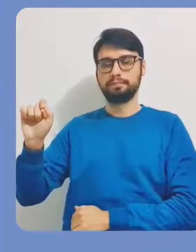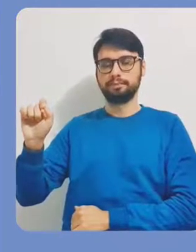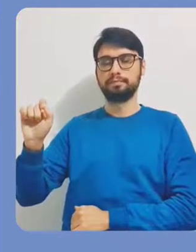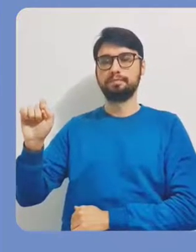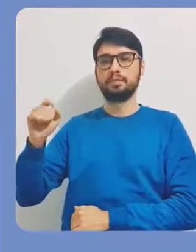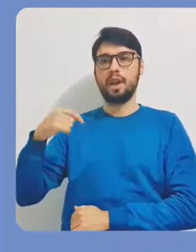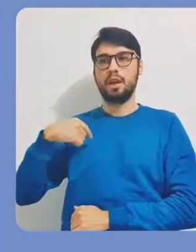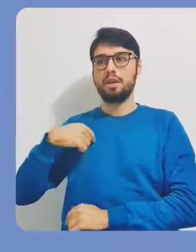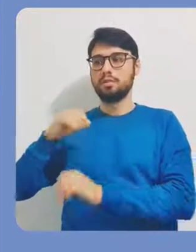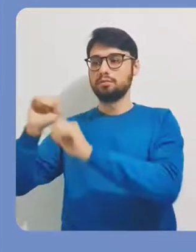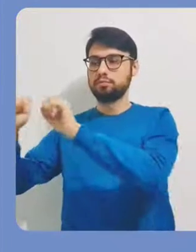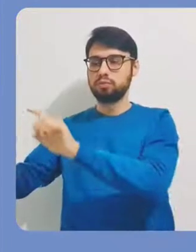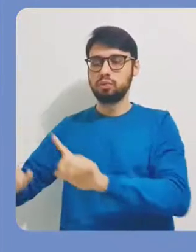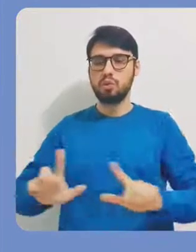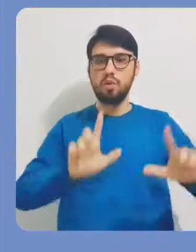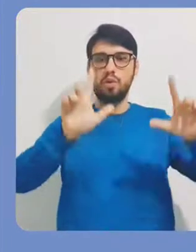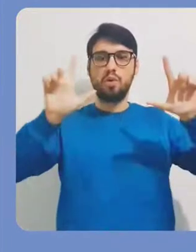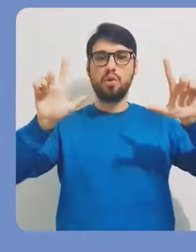Logo